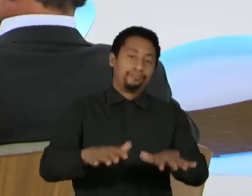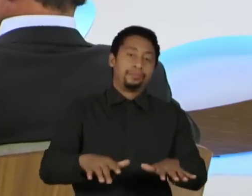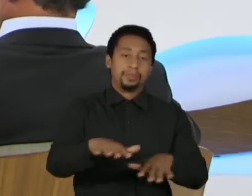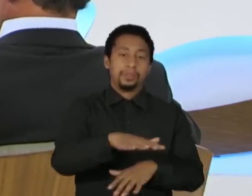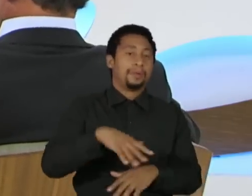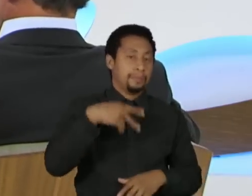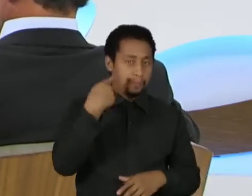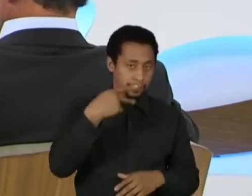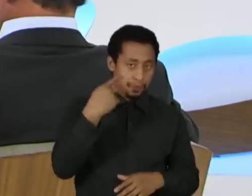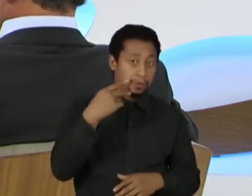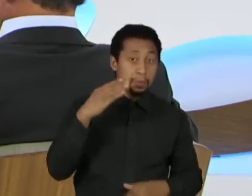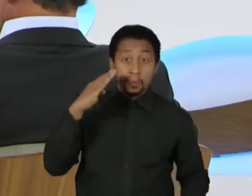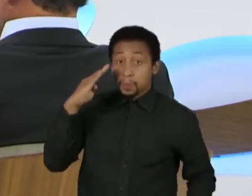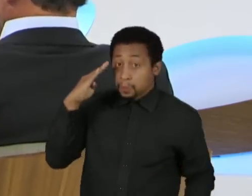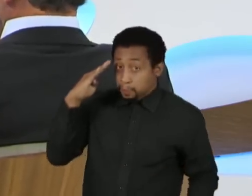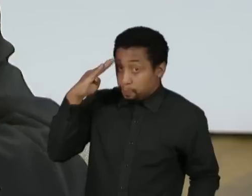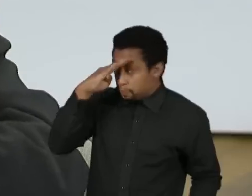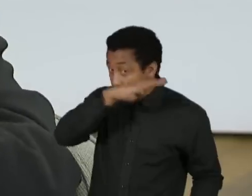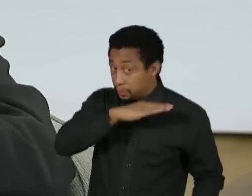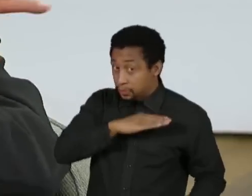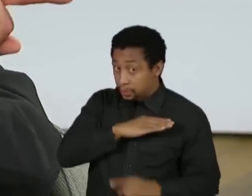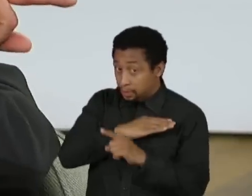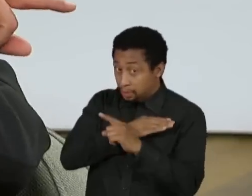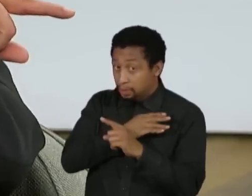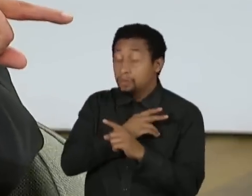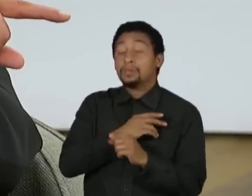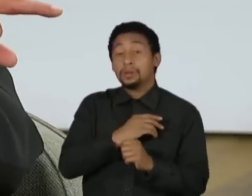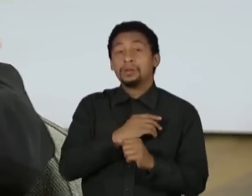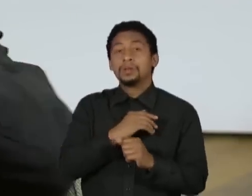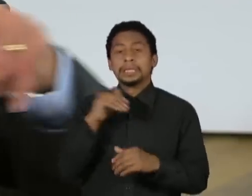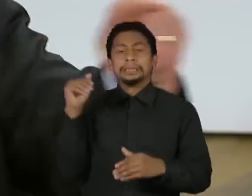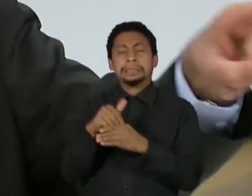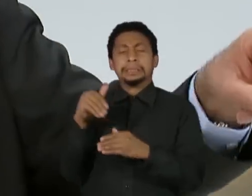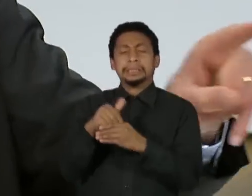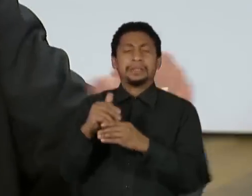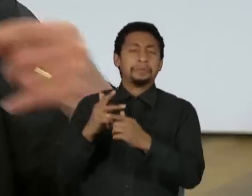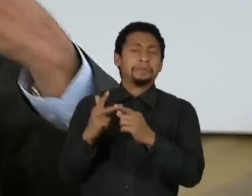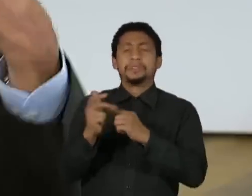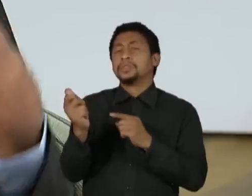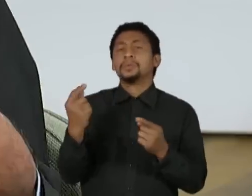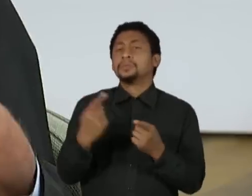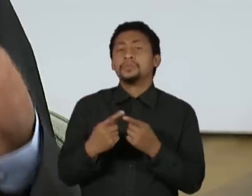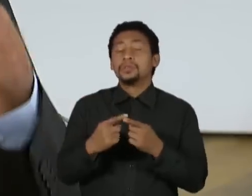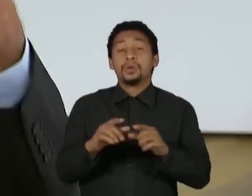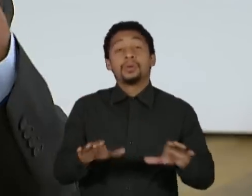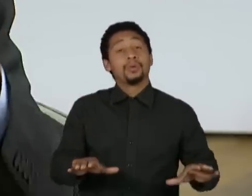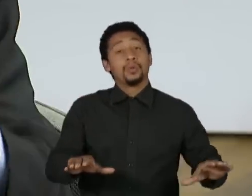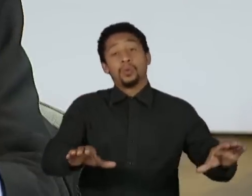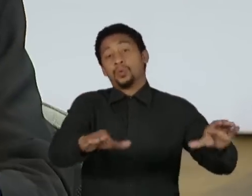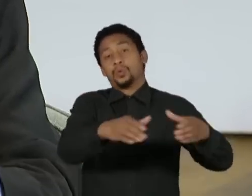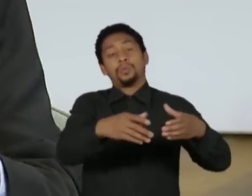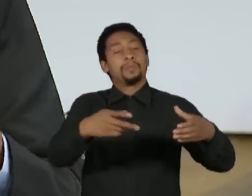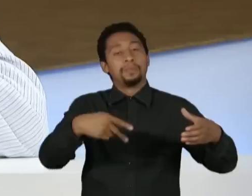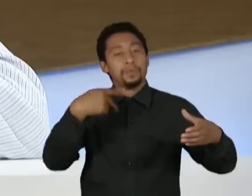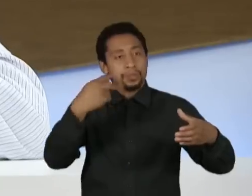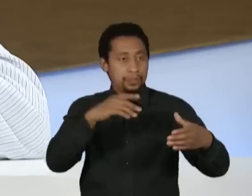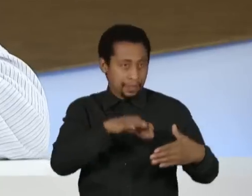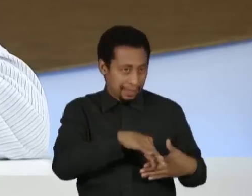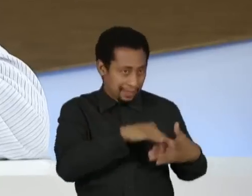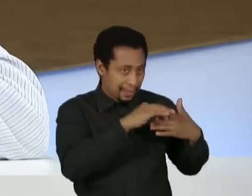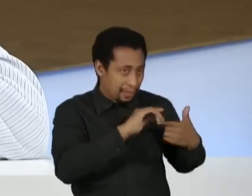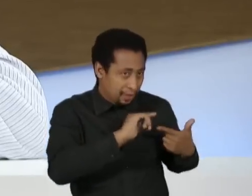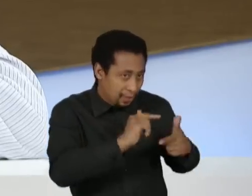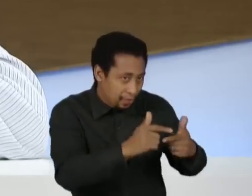só se elege, é bom que se diga, nesse contexto em que toda a classe política, na verdade... Todas as lideranças tradicionais